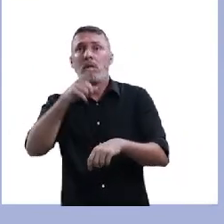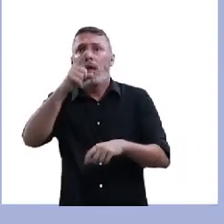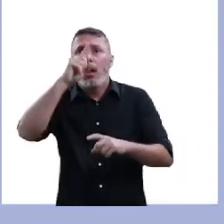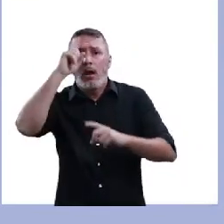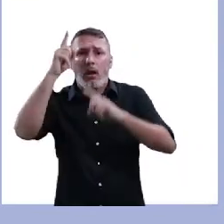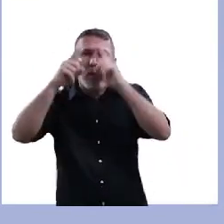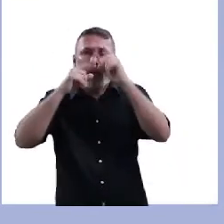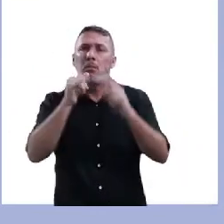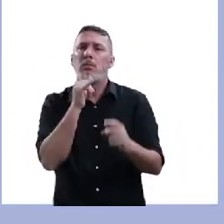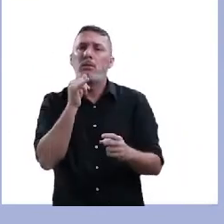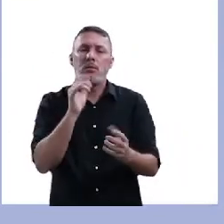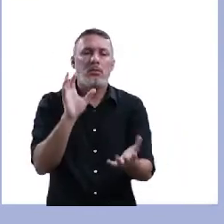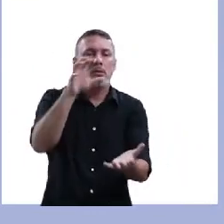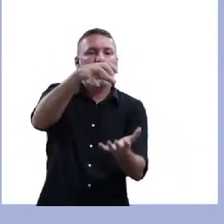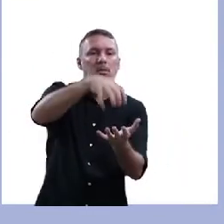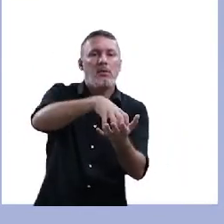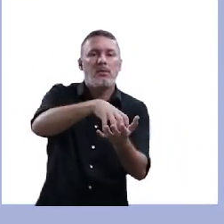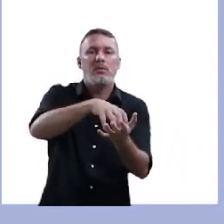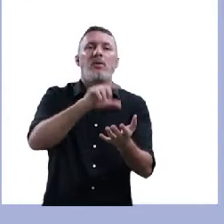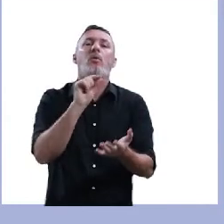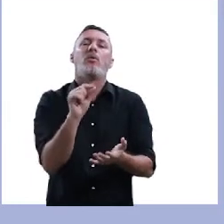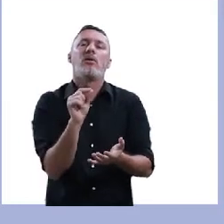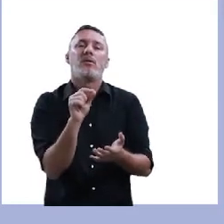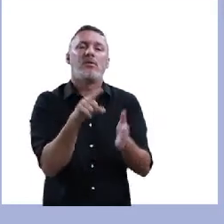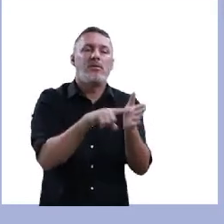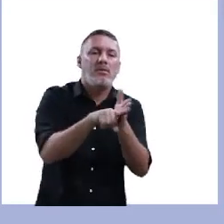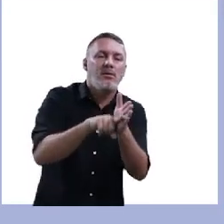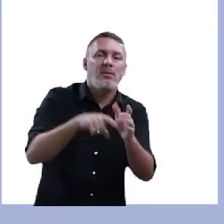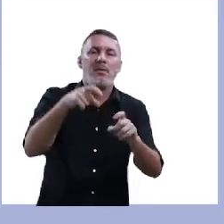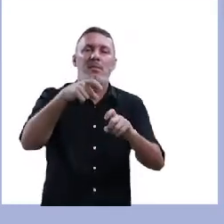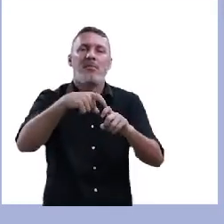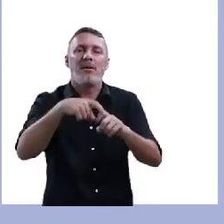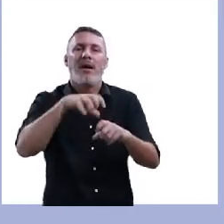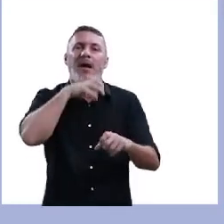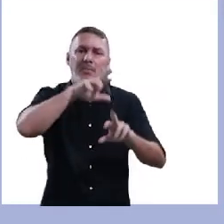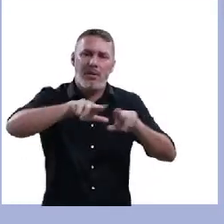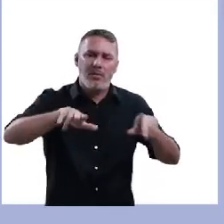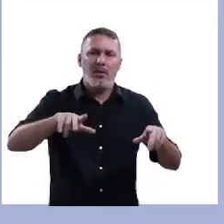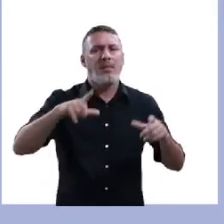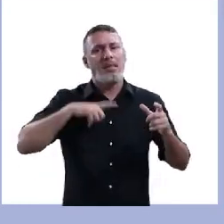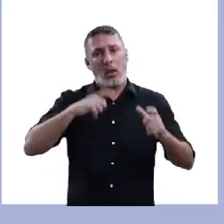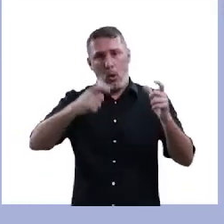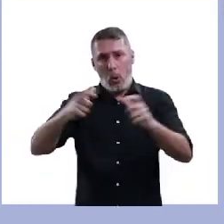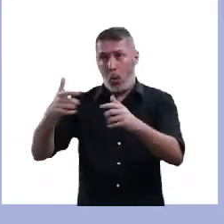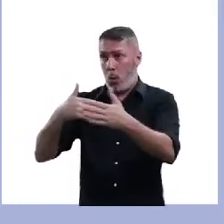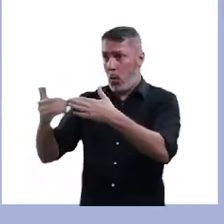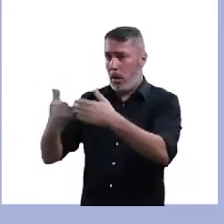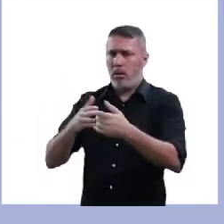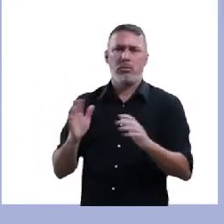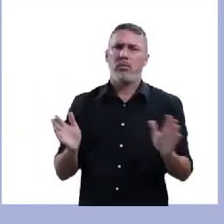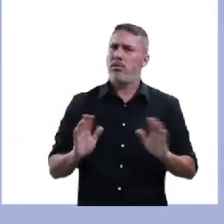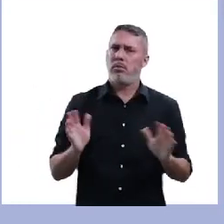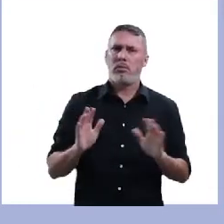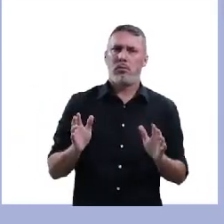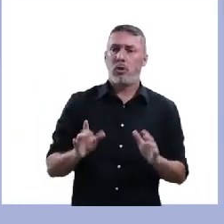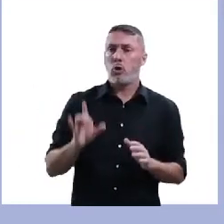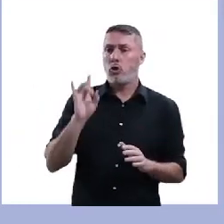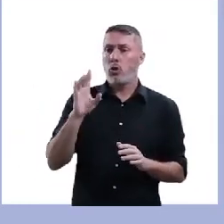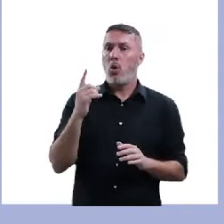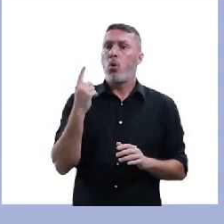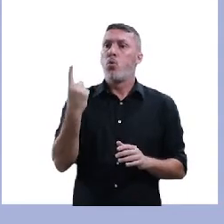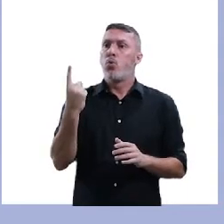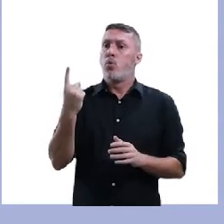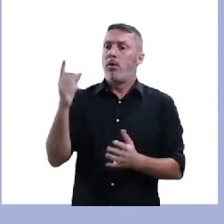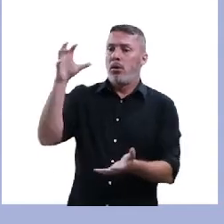Criar centros veterinários locais e públicos. Quando eu falo locais, precisa ter em todos os espaços. Não basta eu criar numa região,